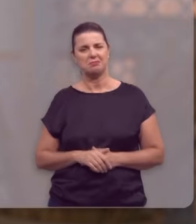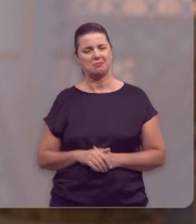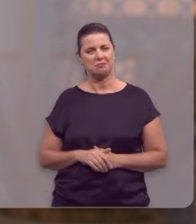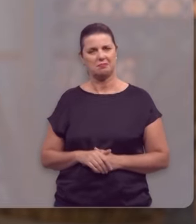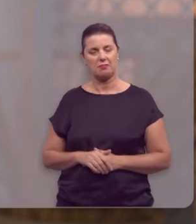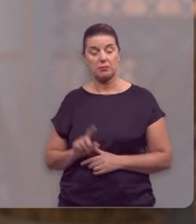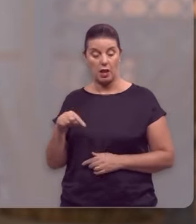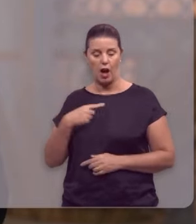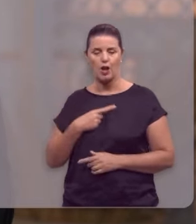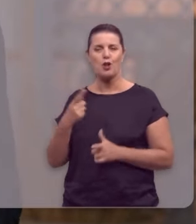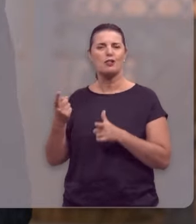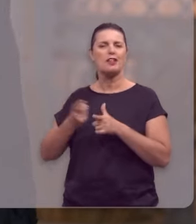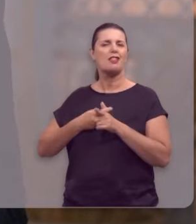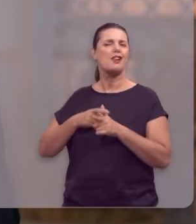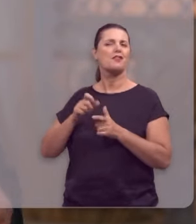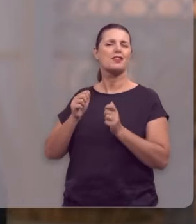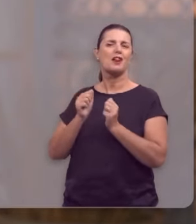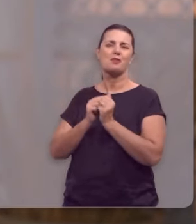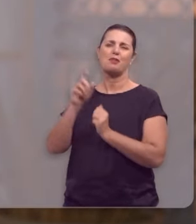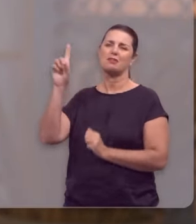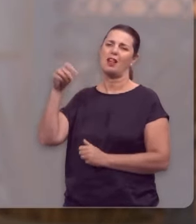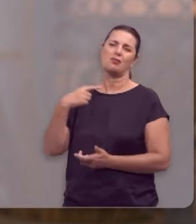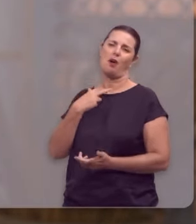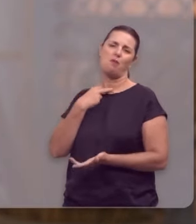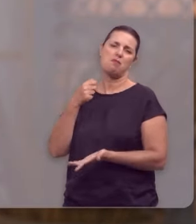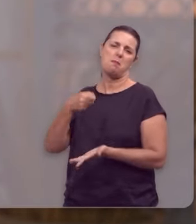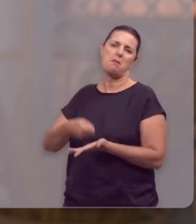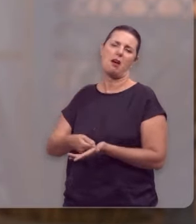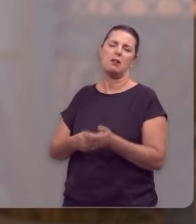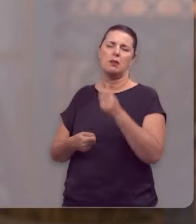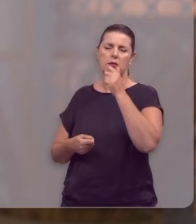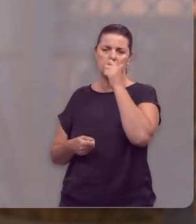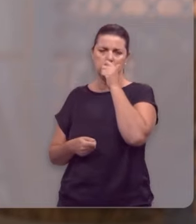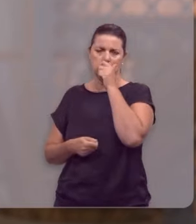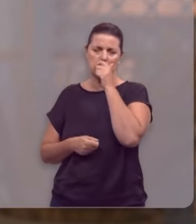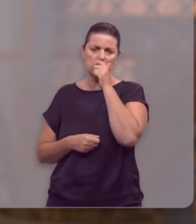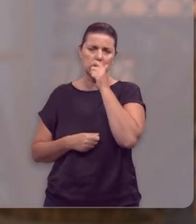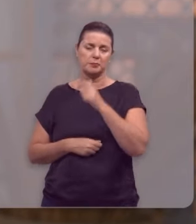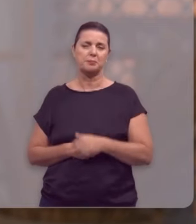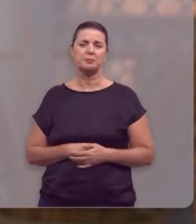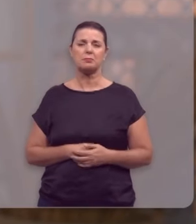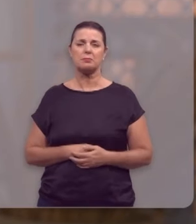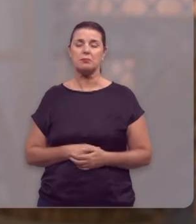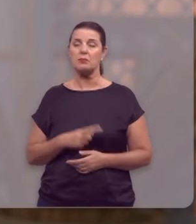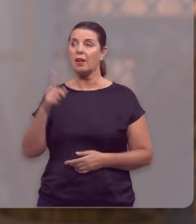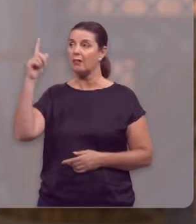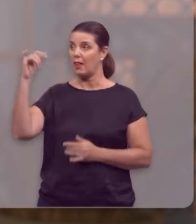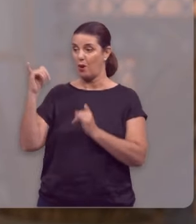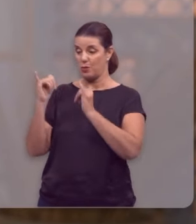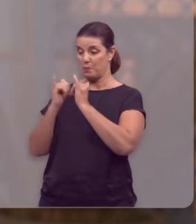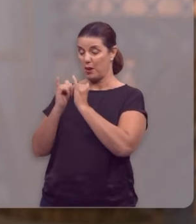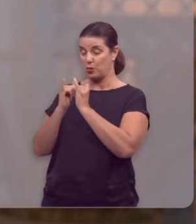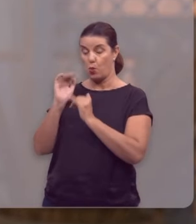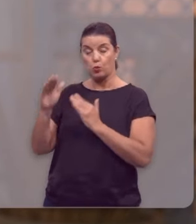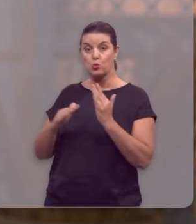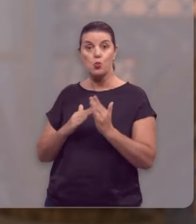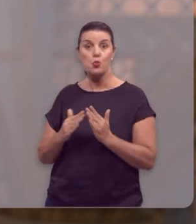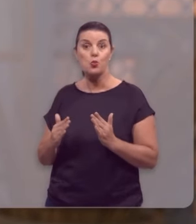A nossa dívida com Deus é impagável. E Deus não a perdoou completamente.